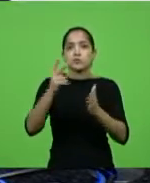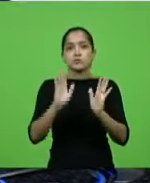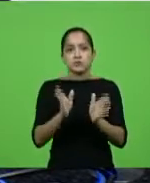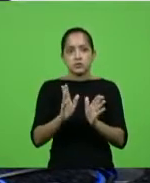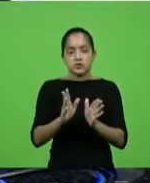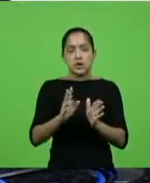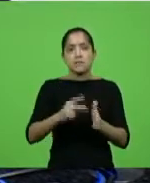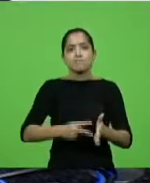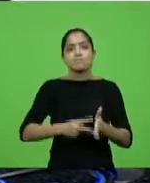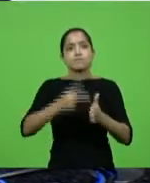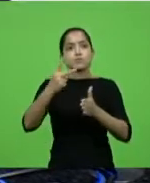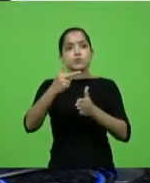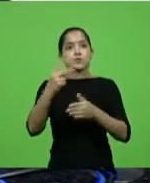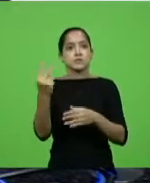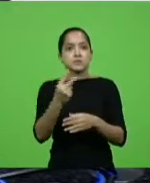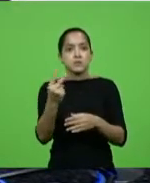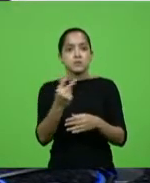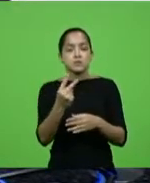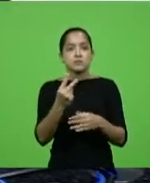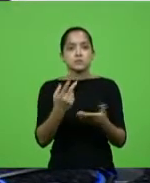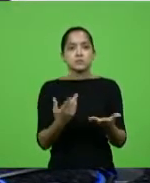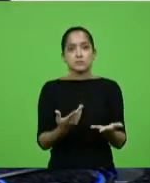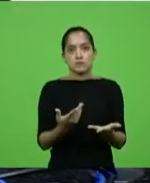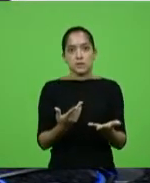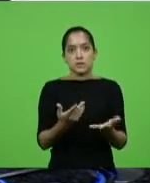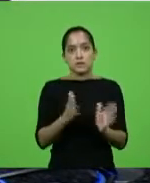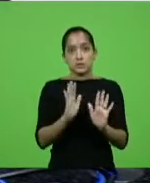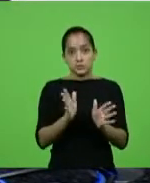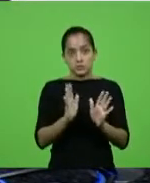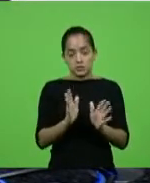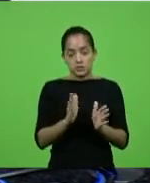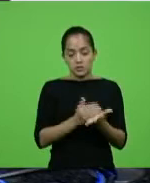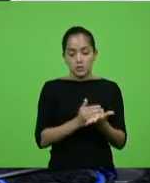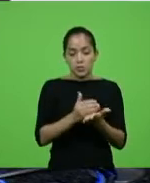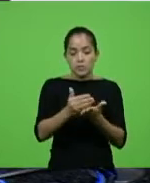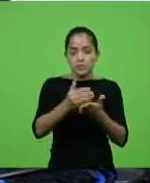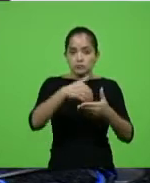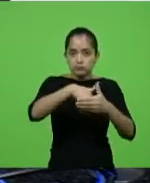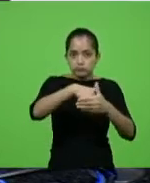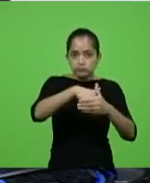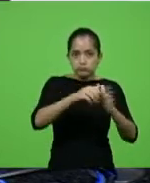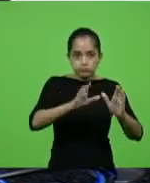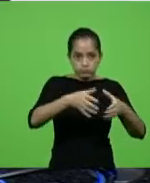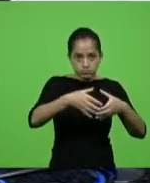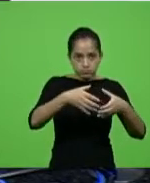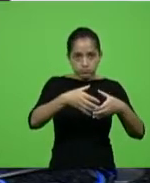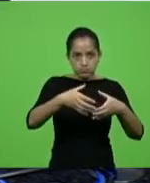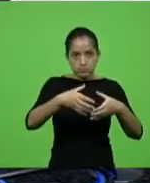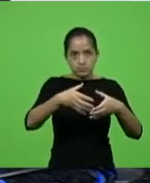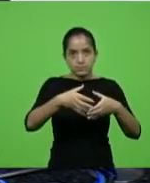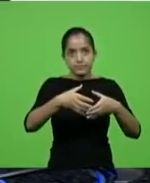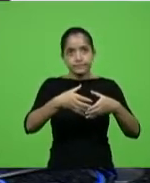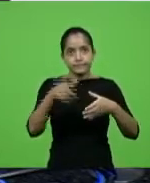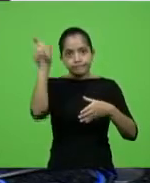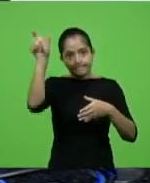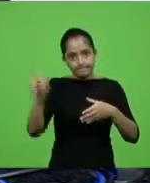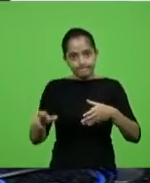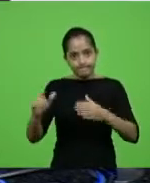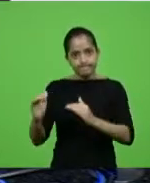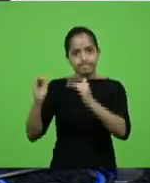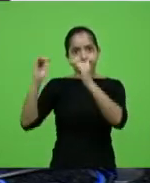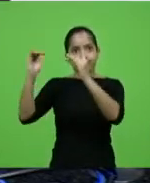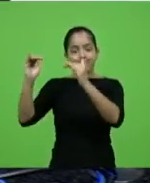-campeão estadual, e o Atlético começou por causa de um grande homem, que nós